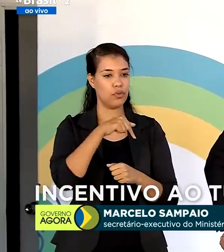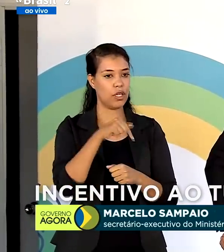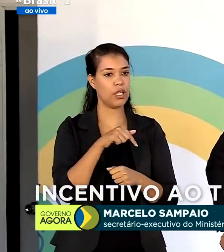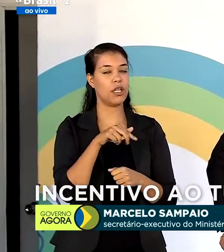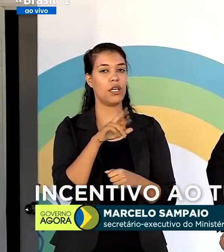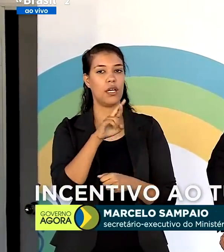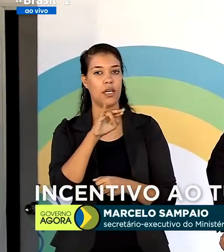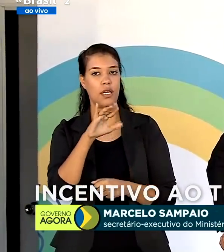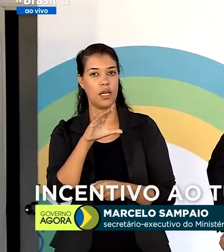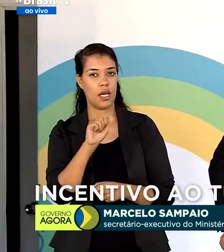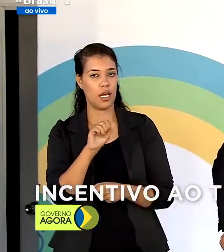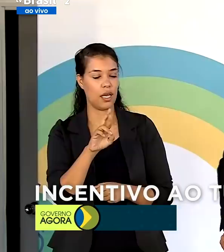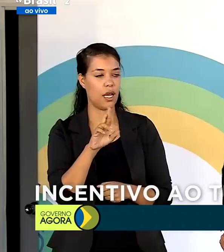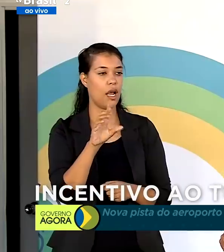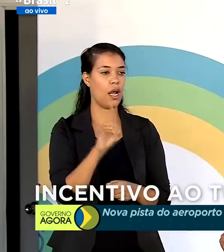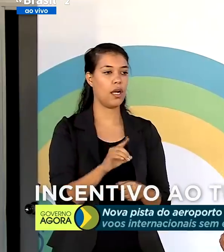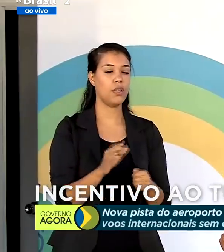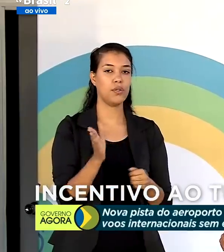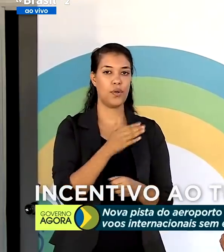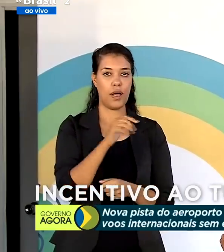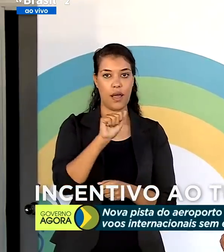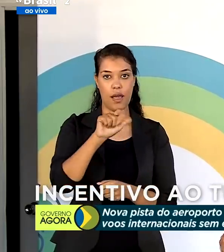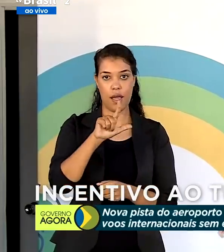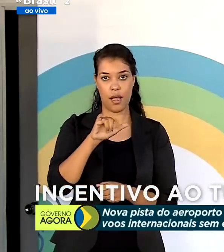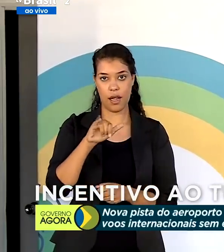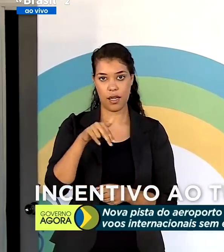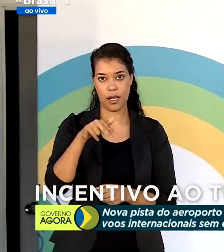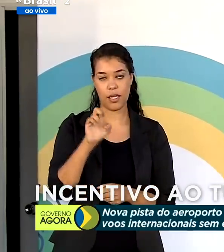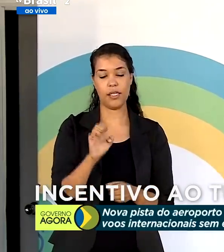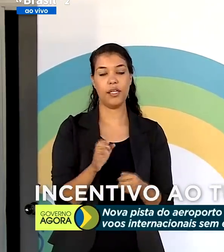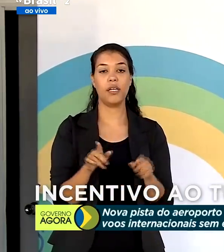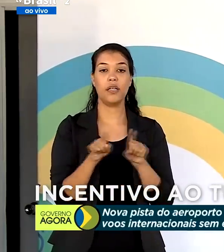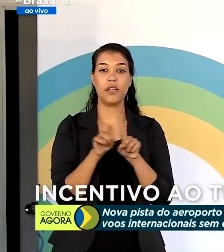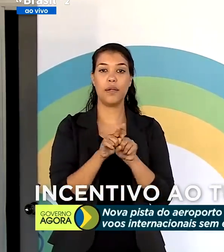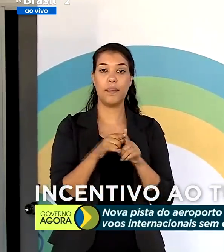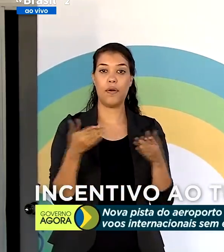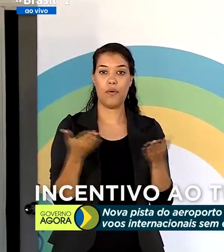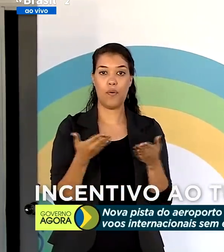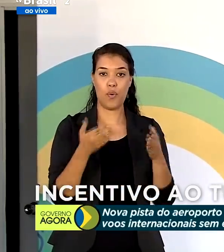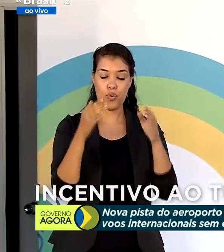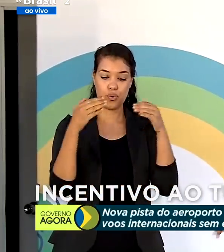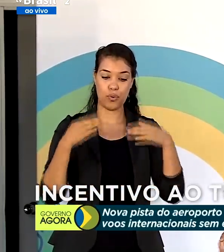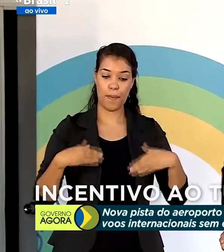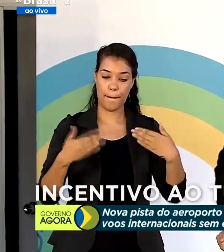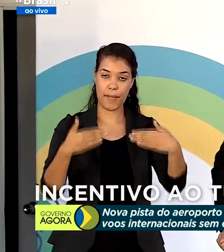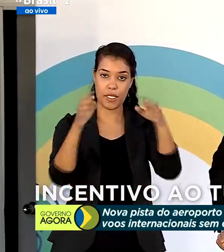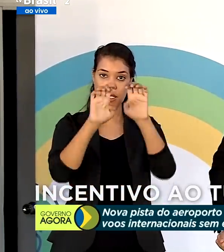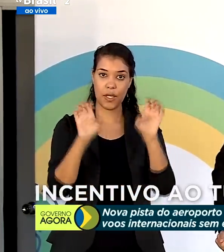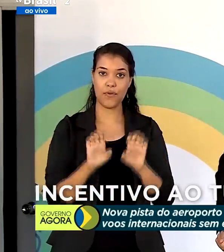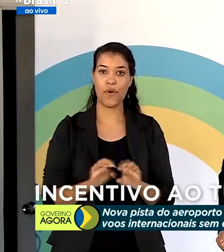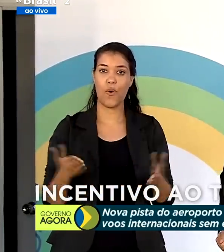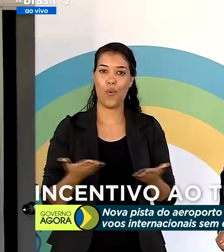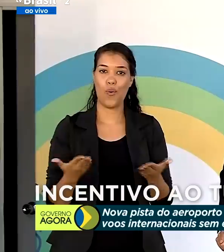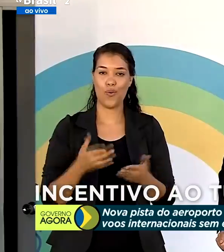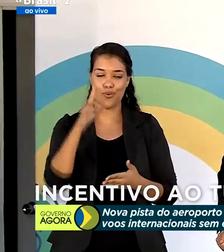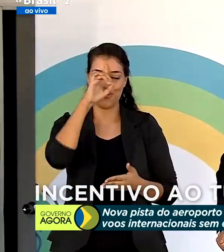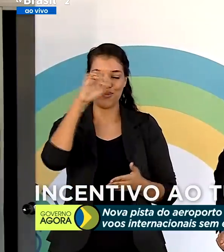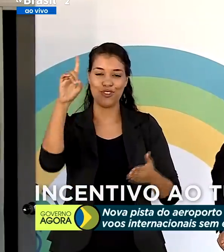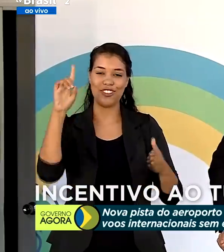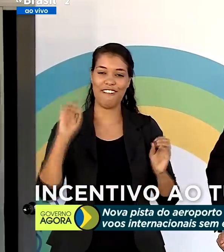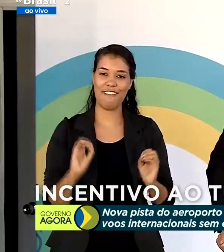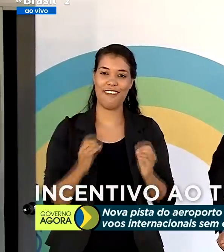da Aline e do Vermelho. Então, para a gente, do Ministério da Infraestrutura, o dia de hoje é um dia de festa, um dia de muita alegria,